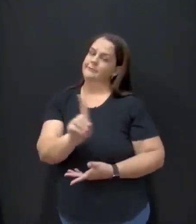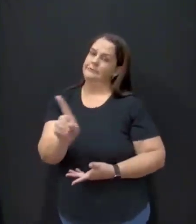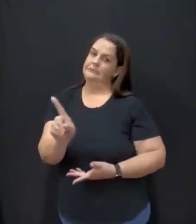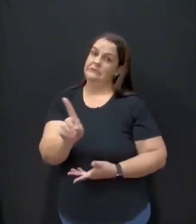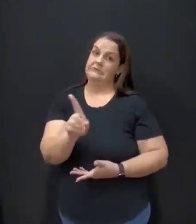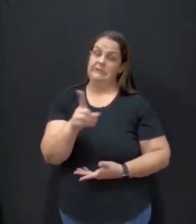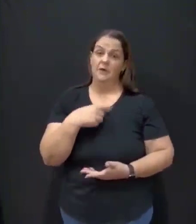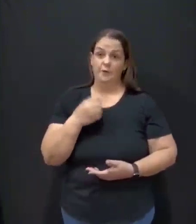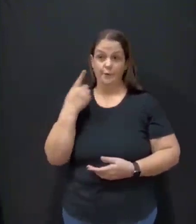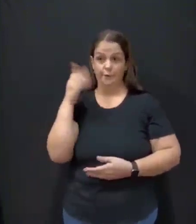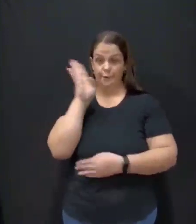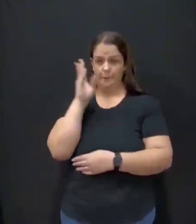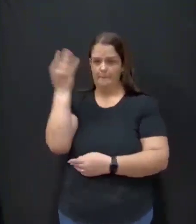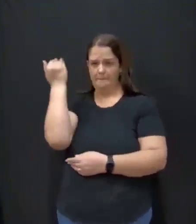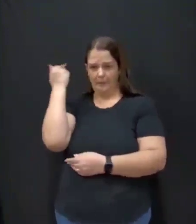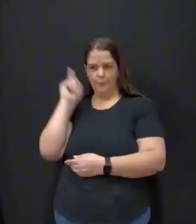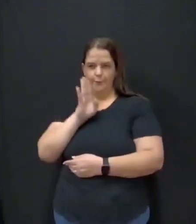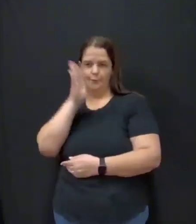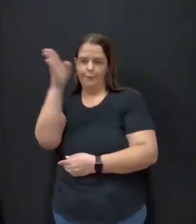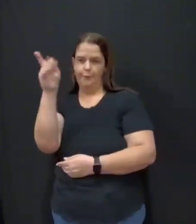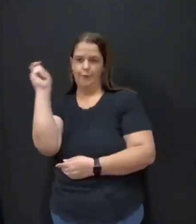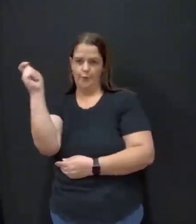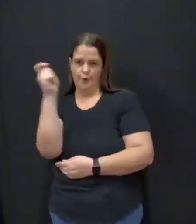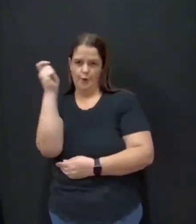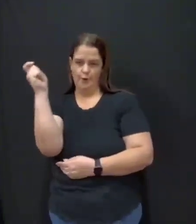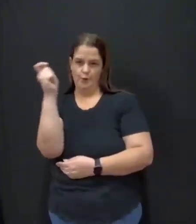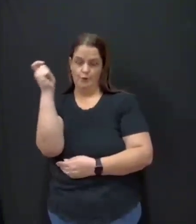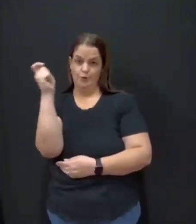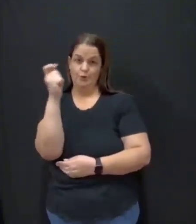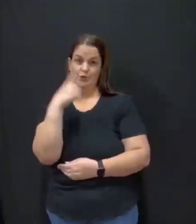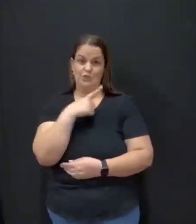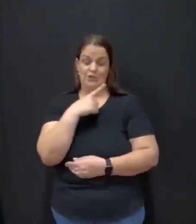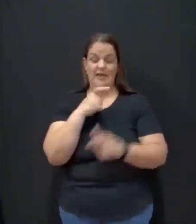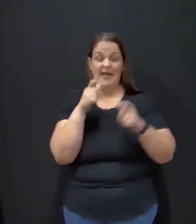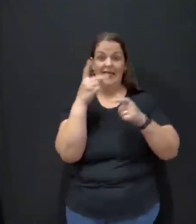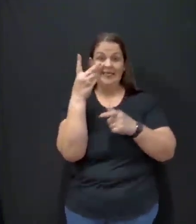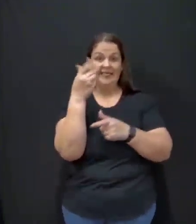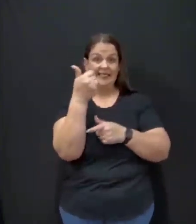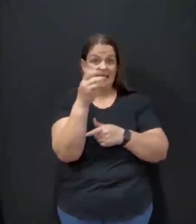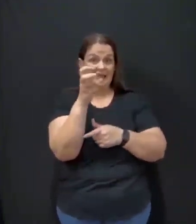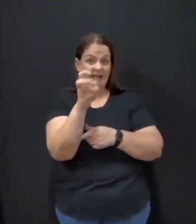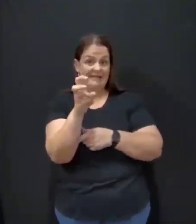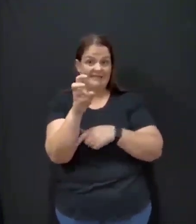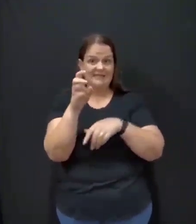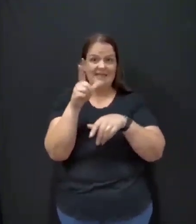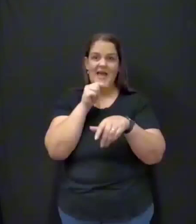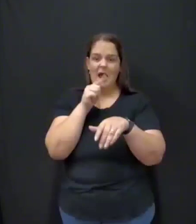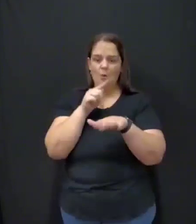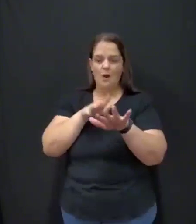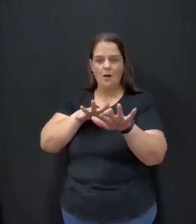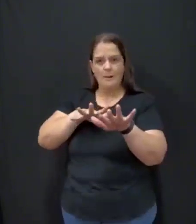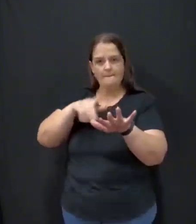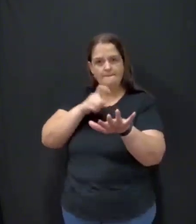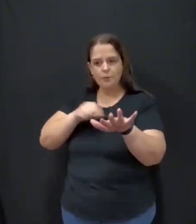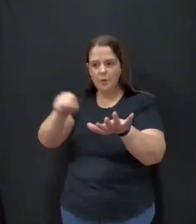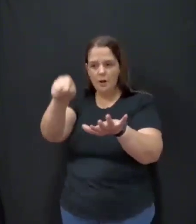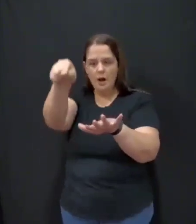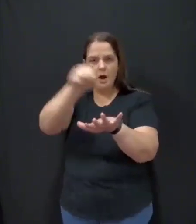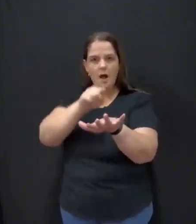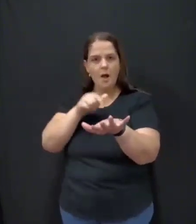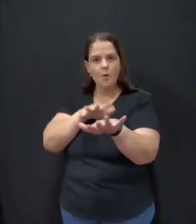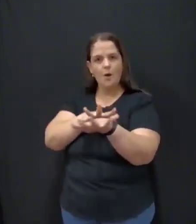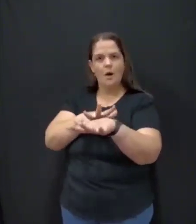pontos de aquaplanagem, eu passei ali a três por hora, cinco por hora. Não joguei a culpa nos presidentes da